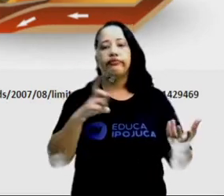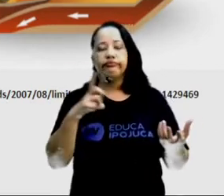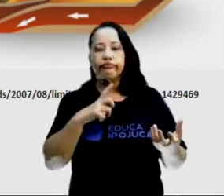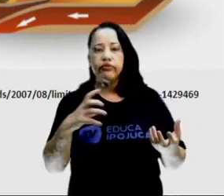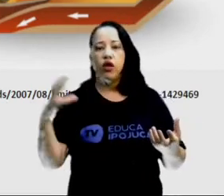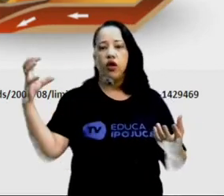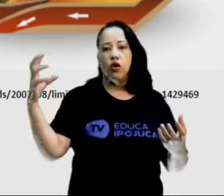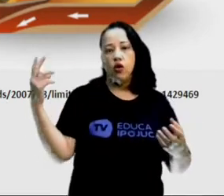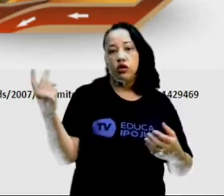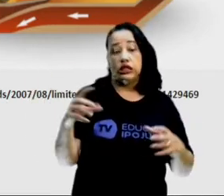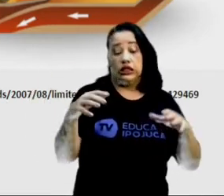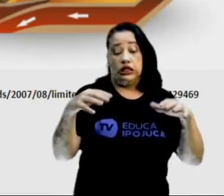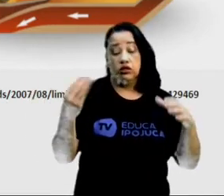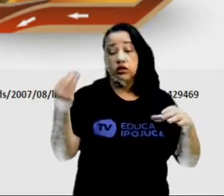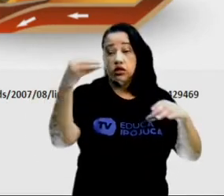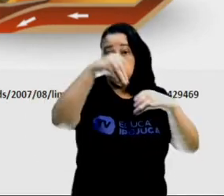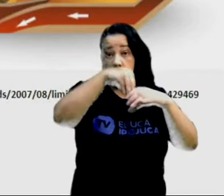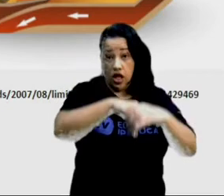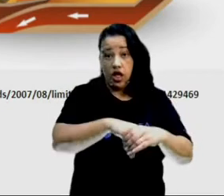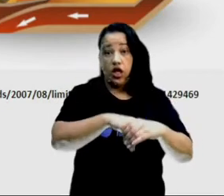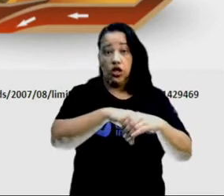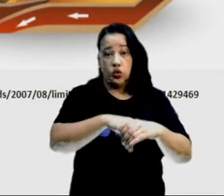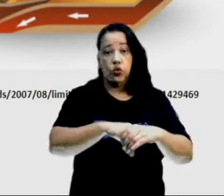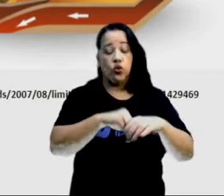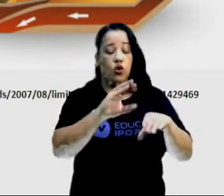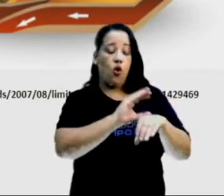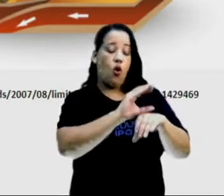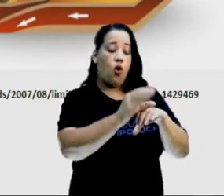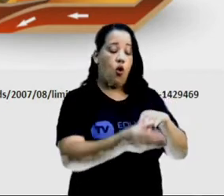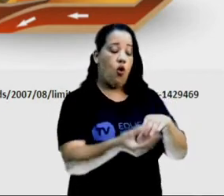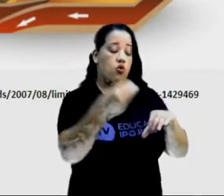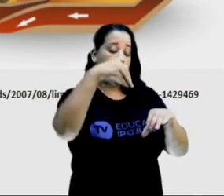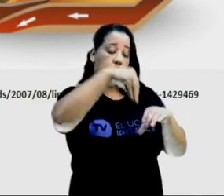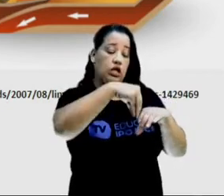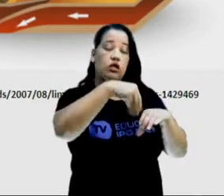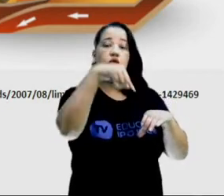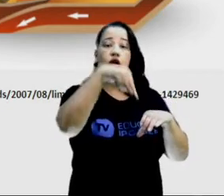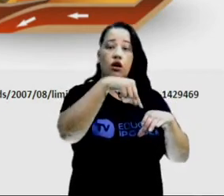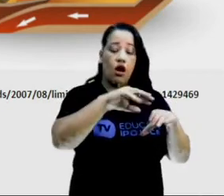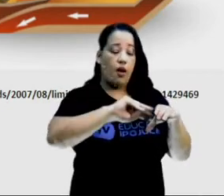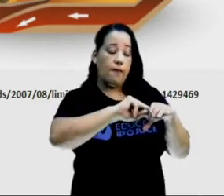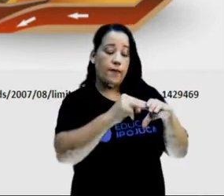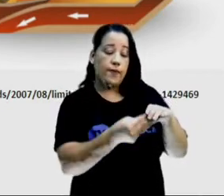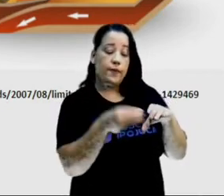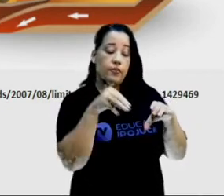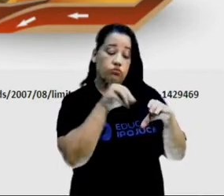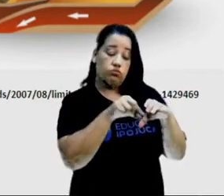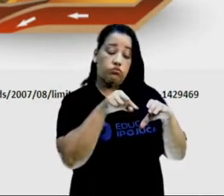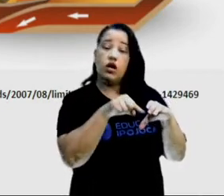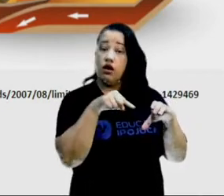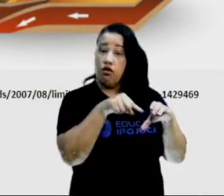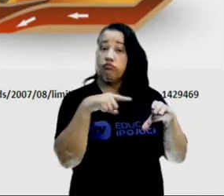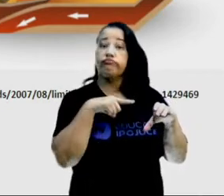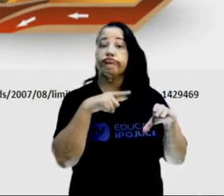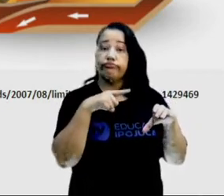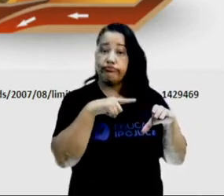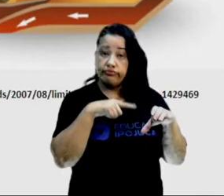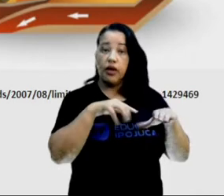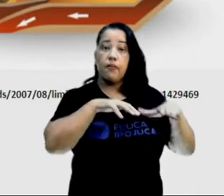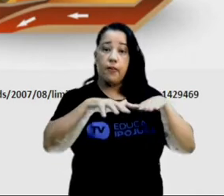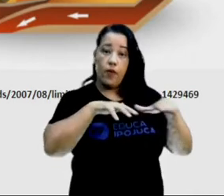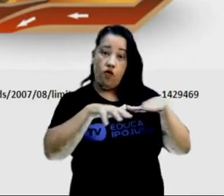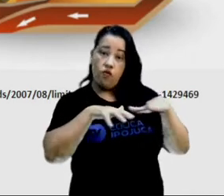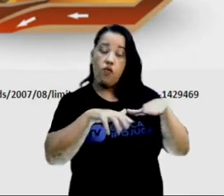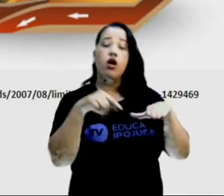acontecem no interior da crosta terrestre, na região do manto, e isso dá três